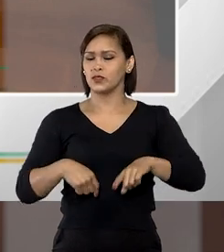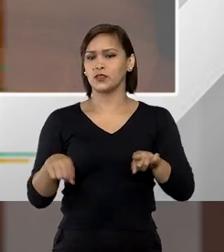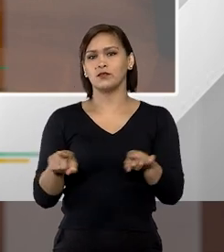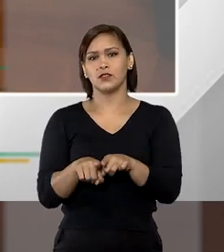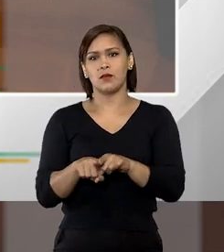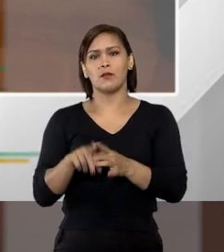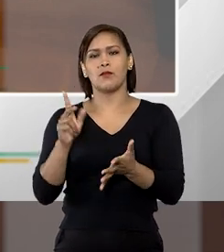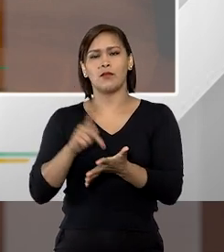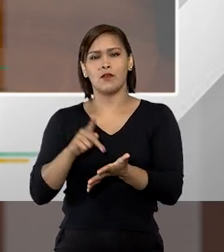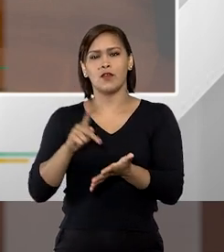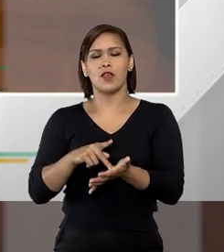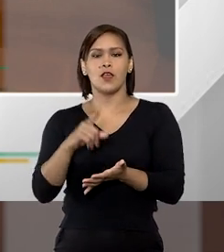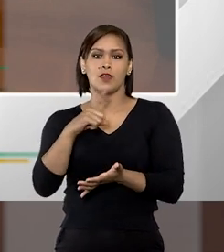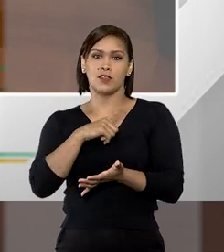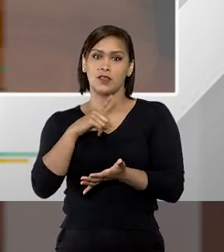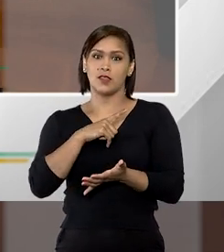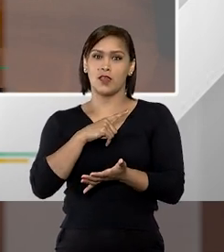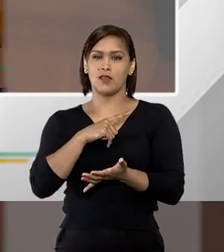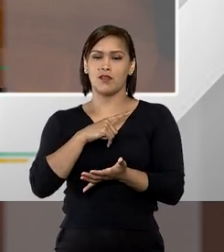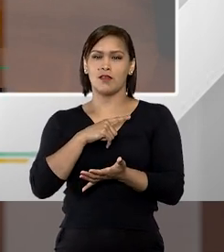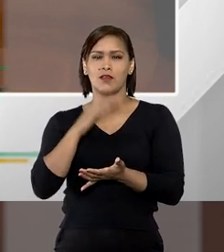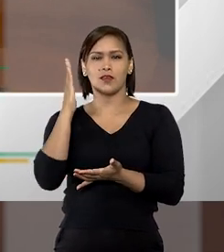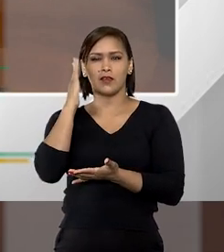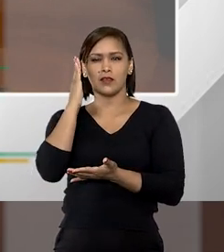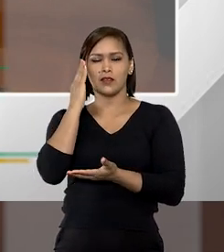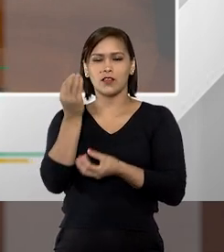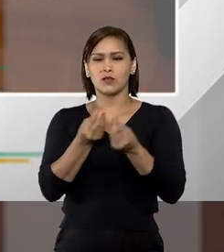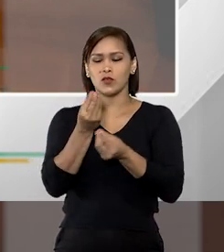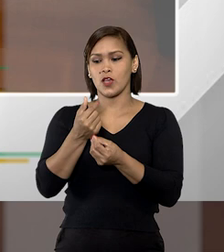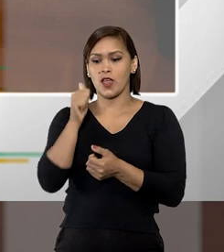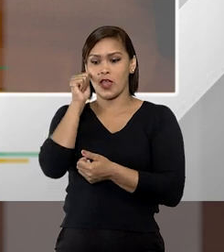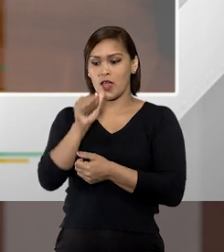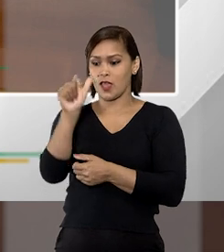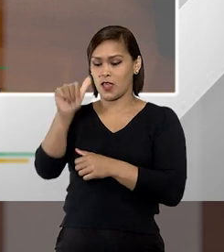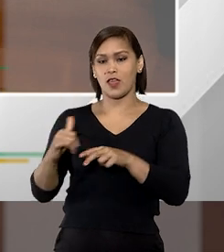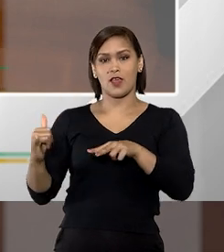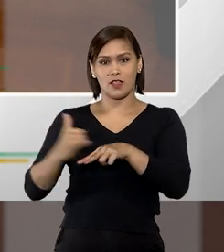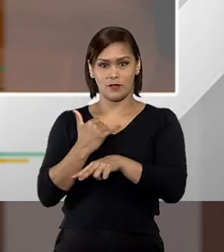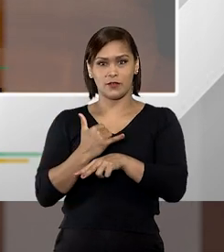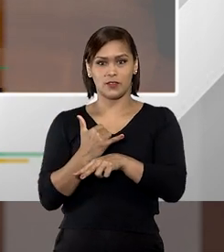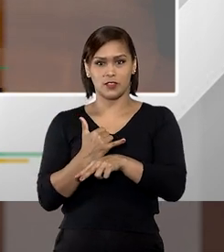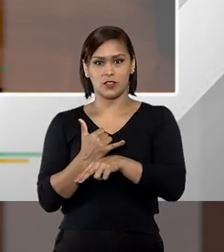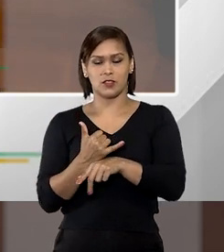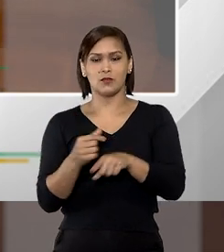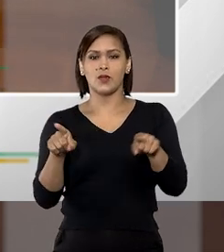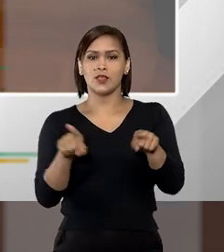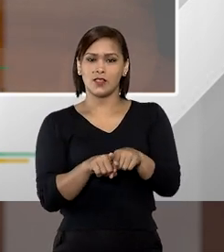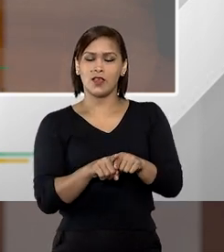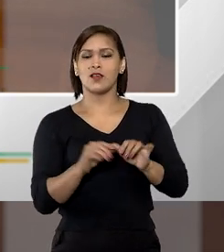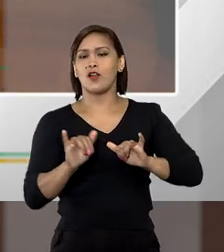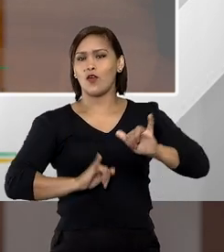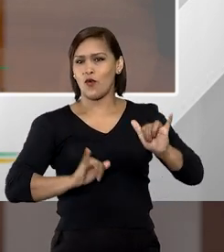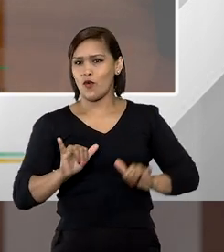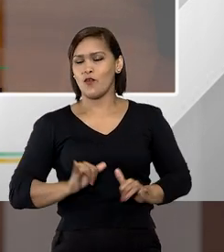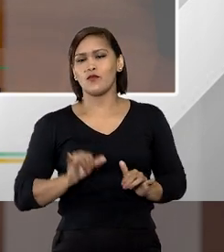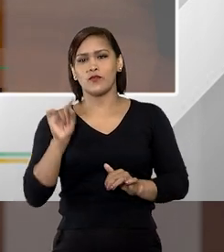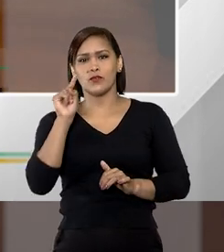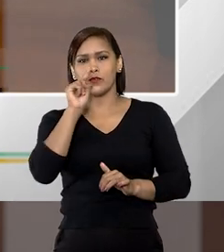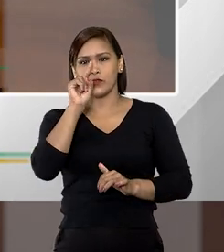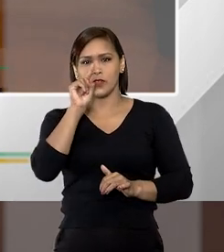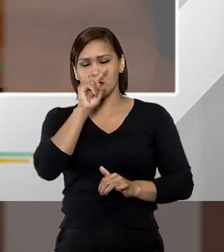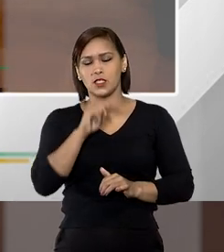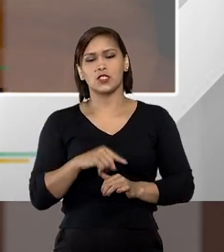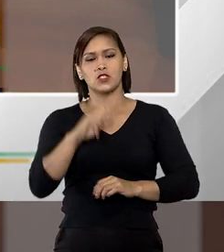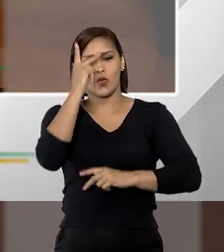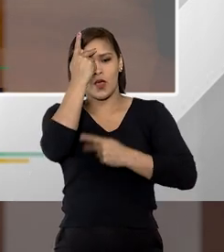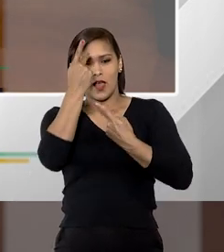efetivamente se tenha noção em relação àquela mulher aquela vítima se ela está sofrendo risco em relação a sua